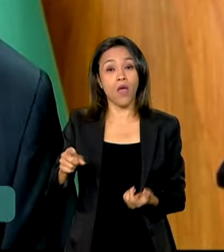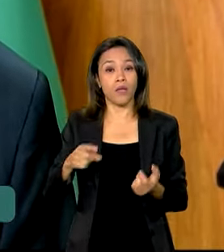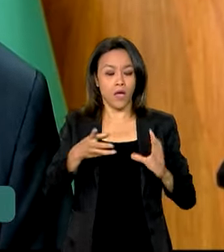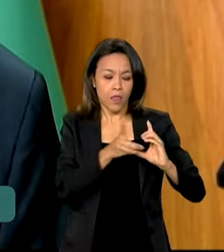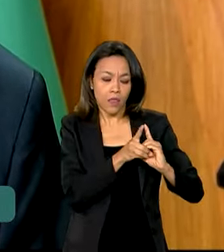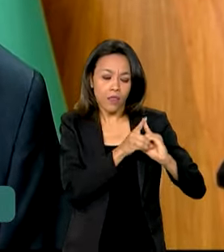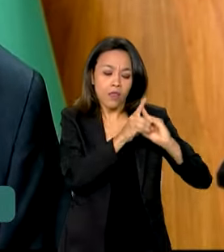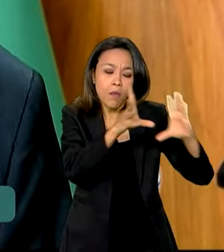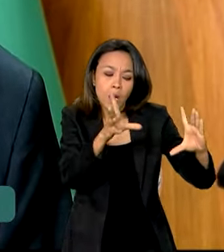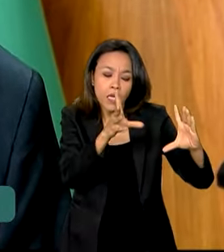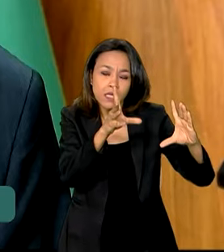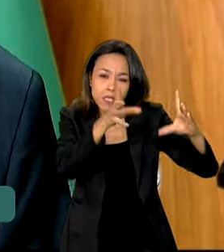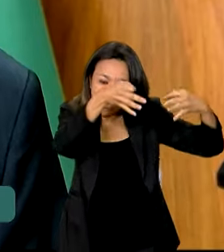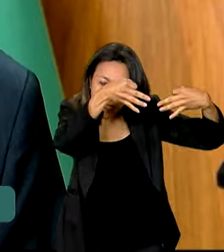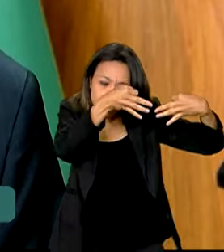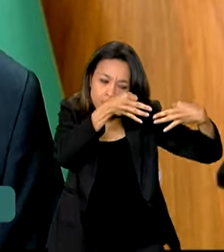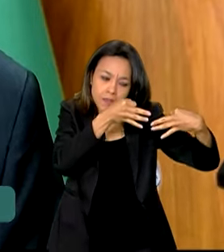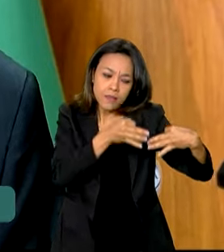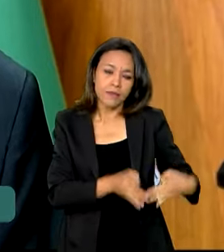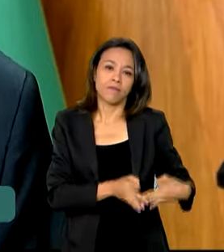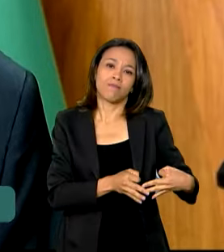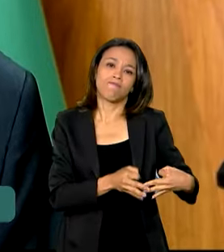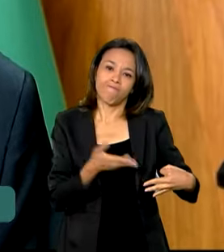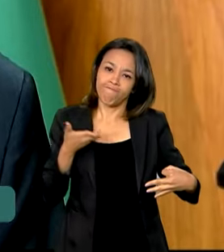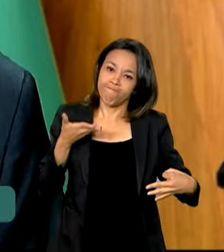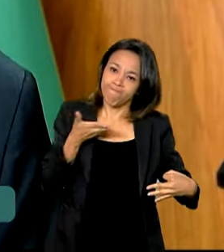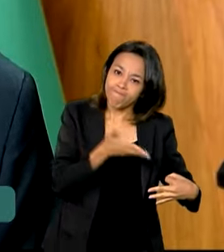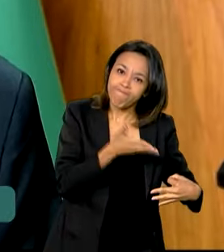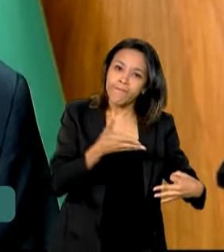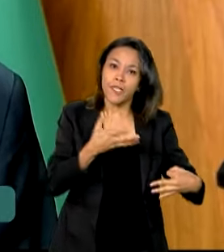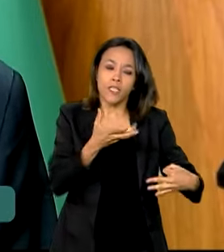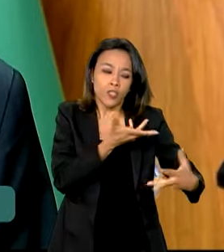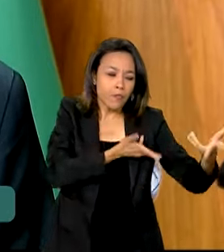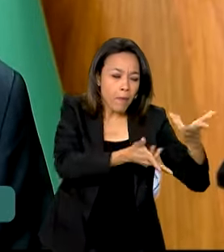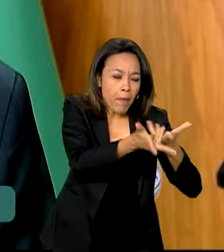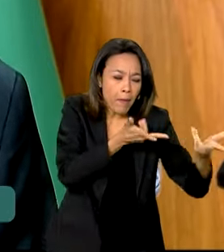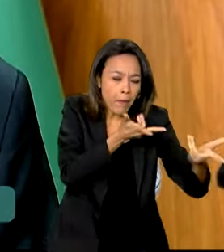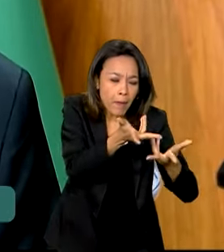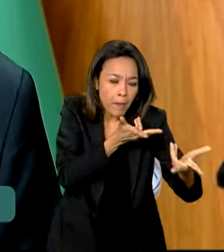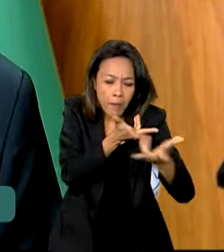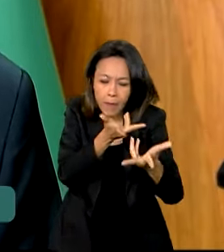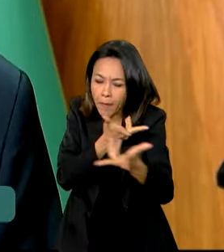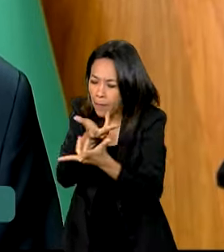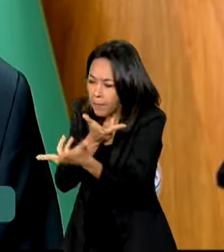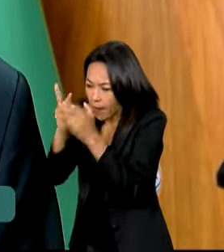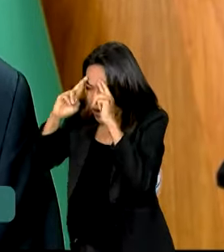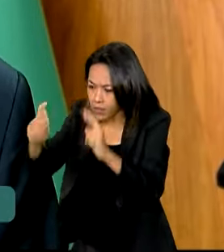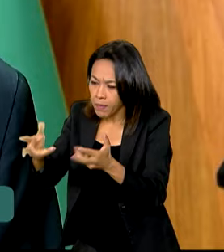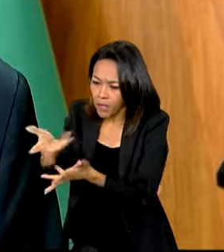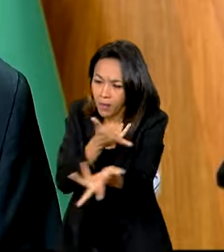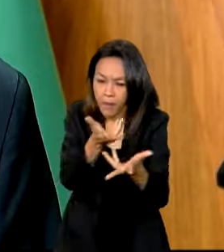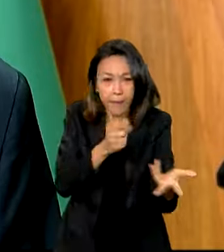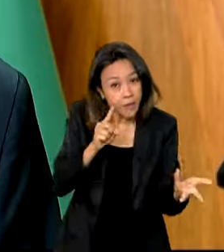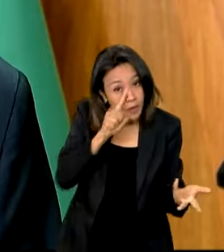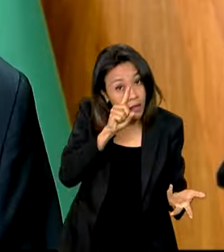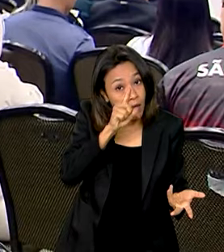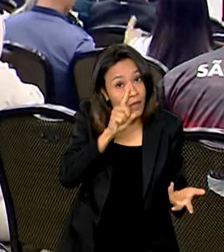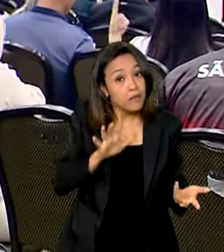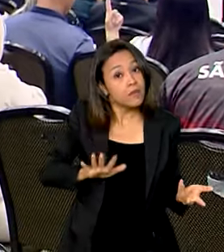civilizada, a democracia da convivência democrática na diversidade que está correndo risco.